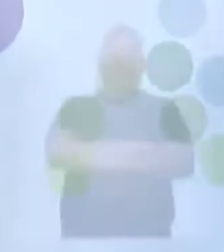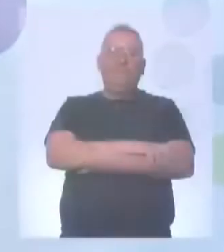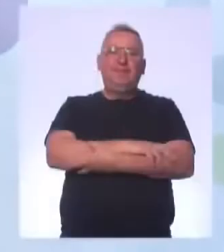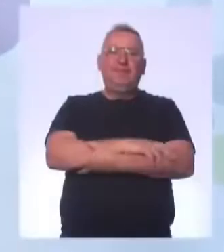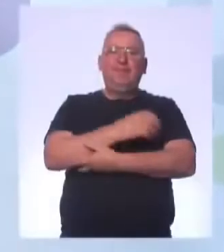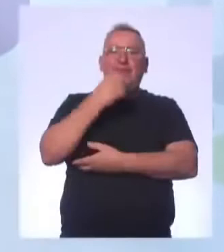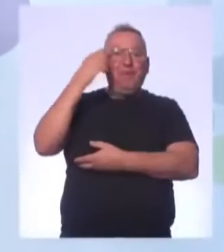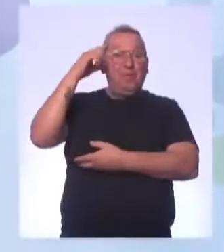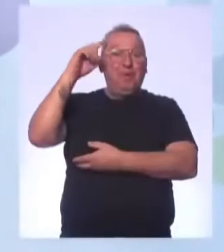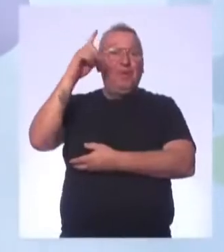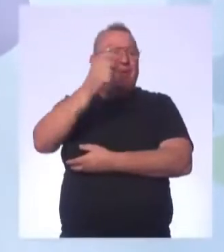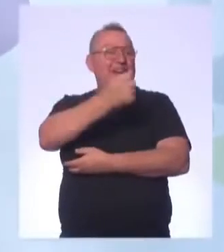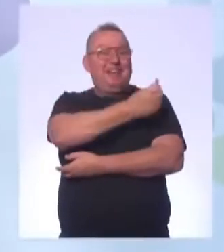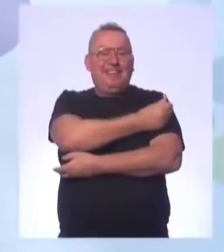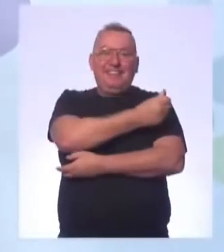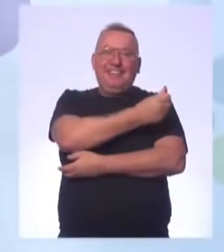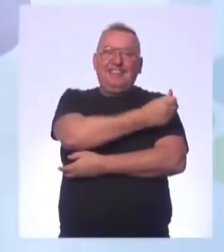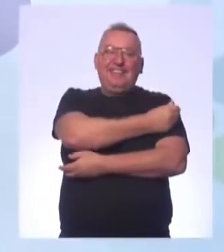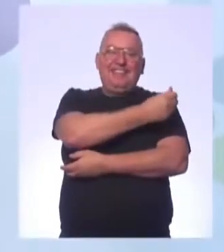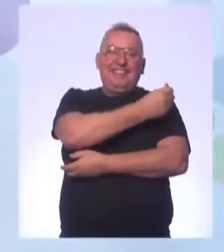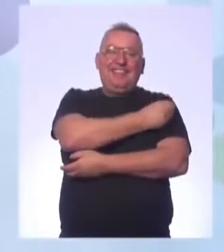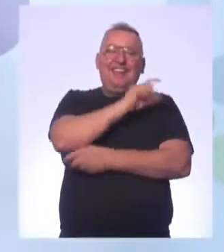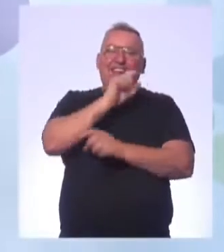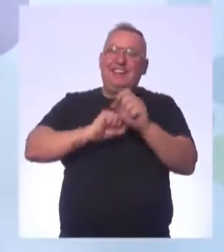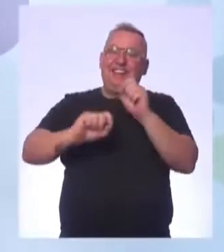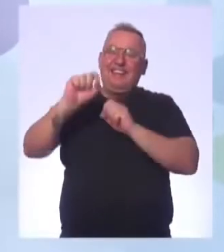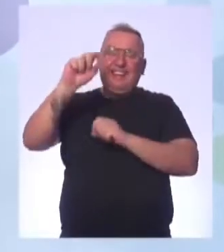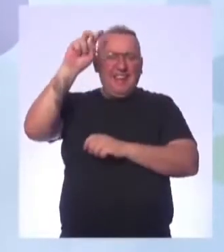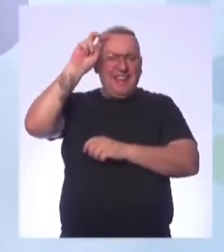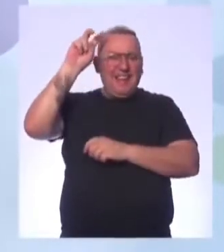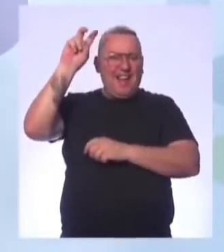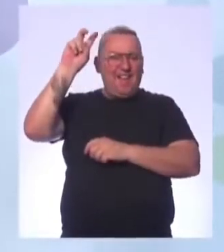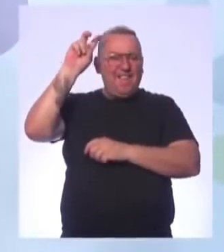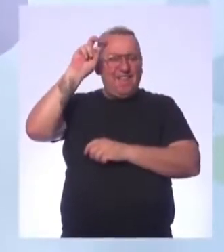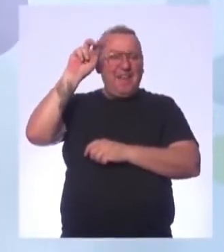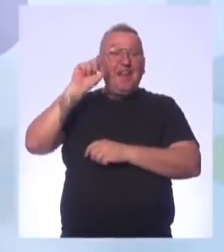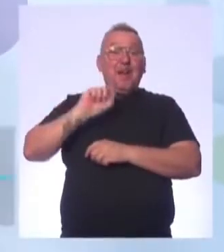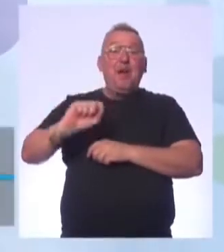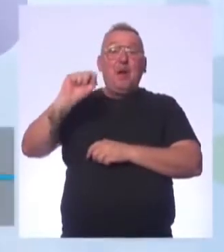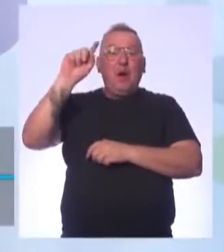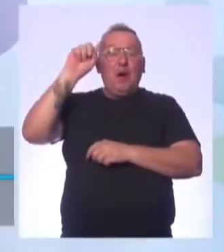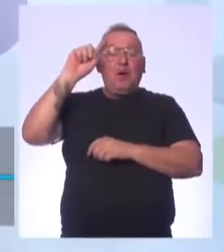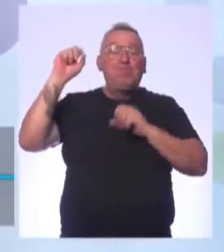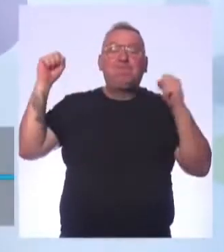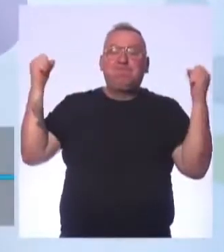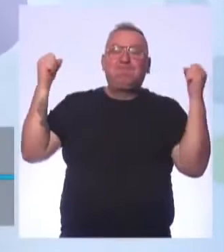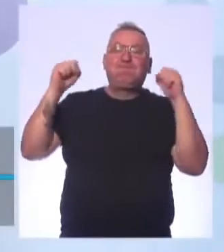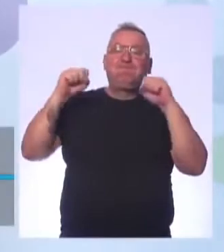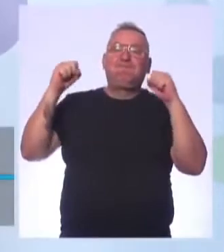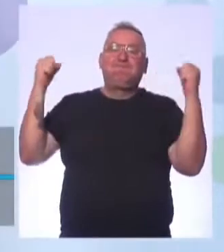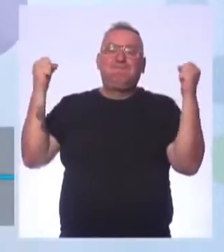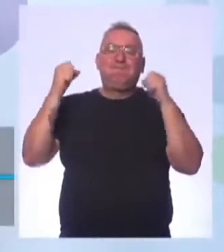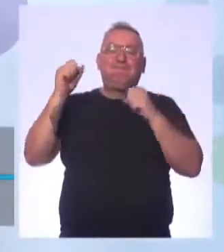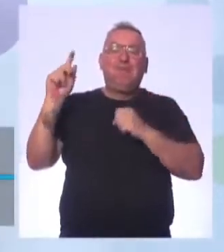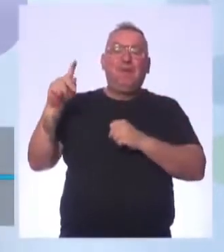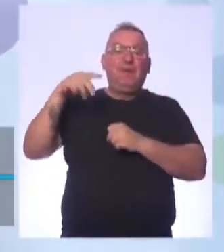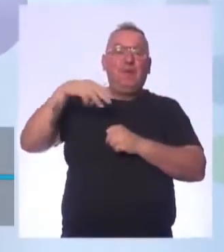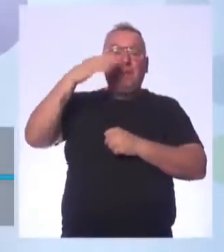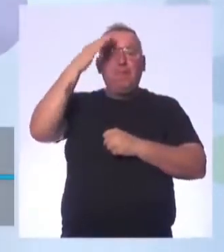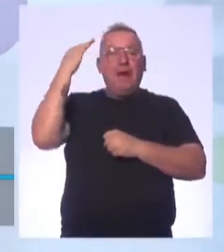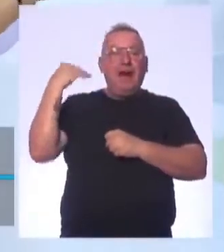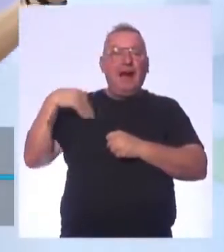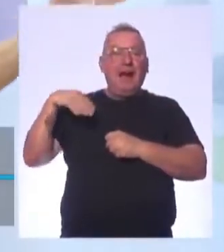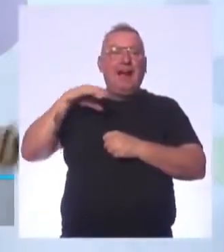Bom dia, sexto ano, quinta-feira é dia de educação física, professora Mara,